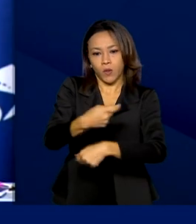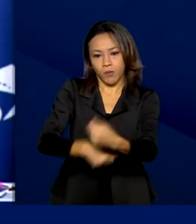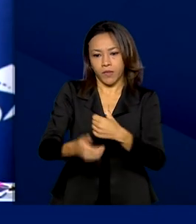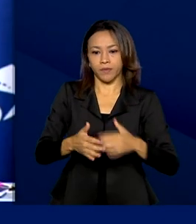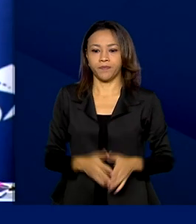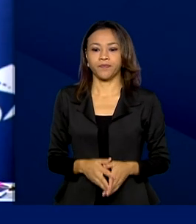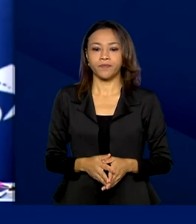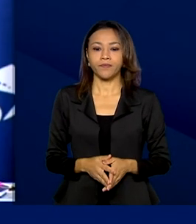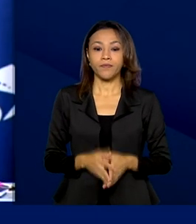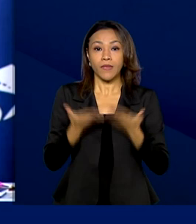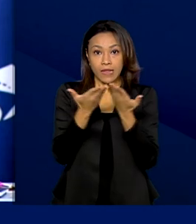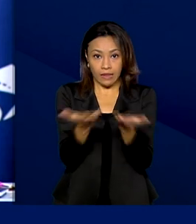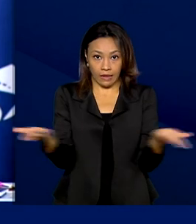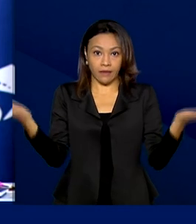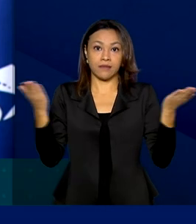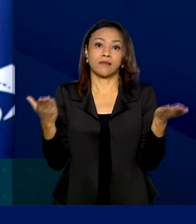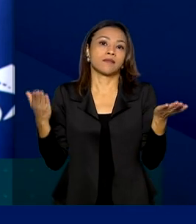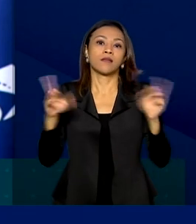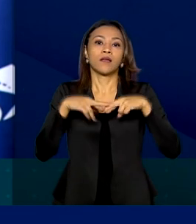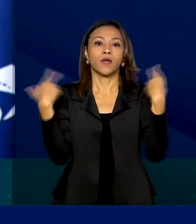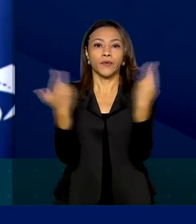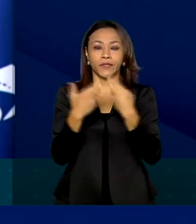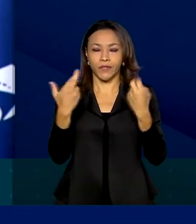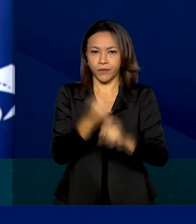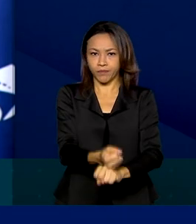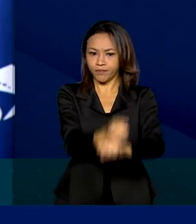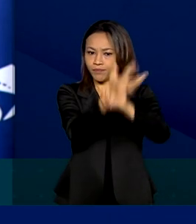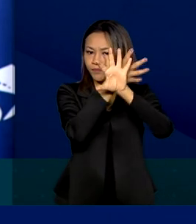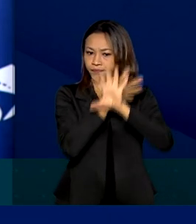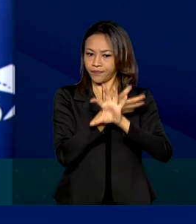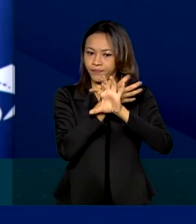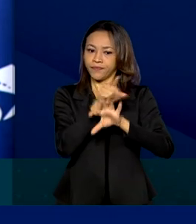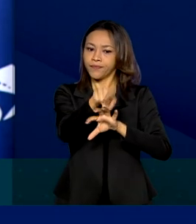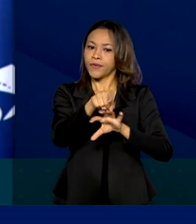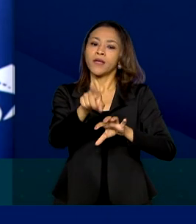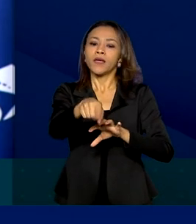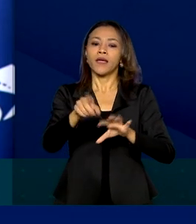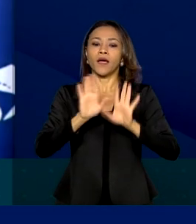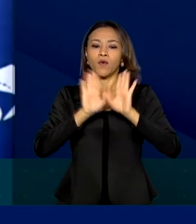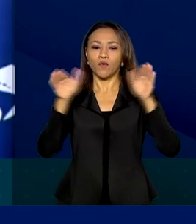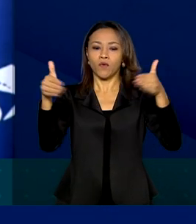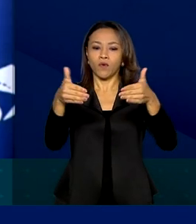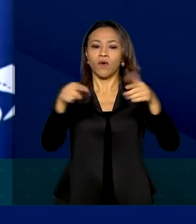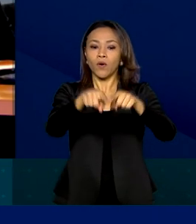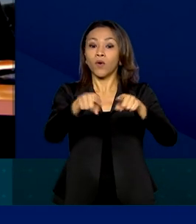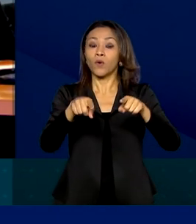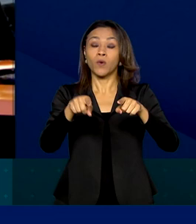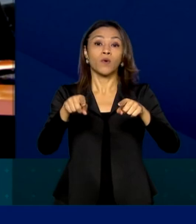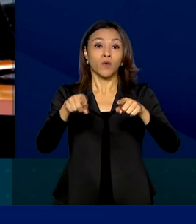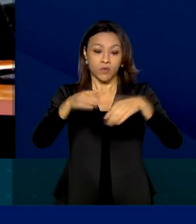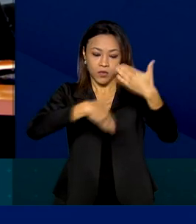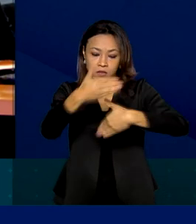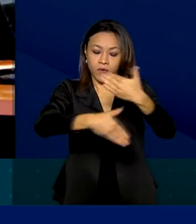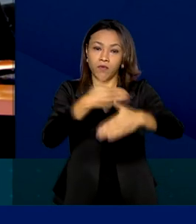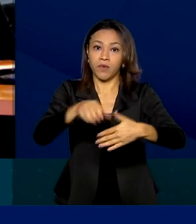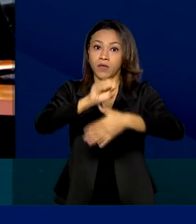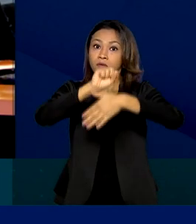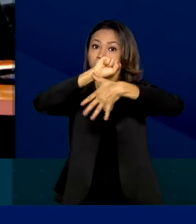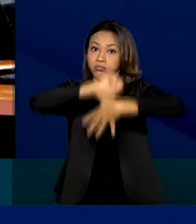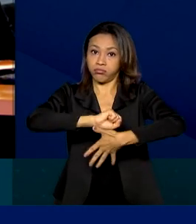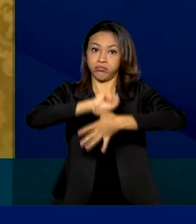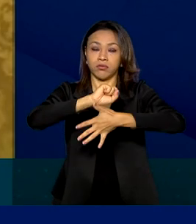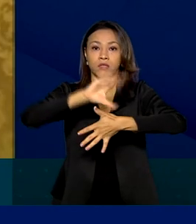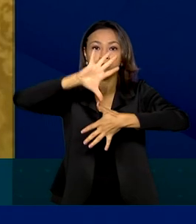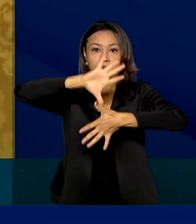Durante a reunião virtual de Cúpula do Fórum para o Progresso e Desenvolvimento da América do Sul, os chefes de Estado se